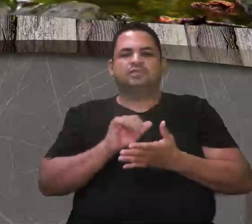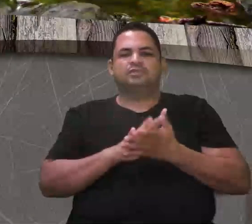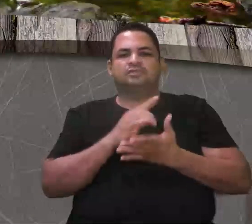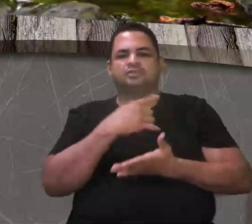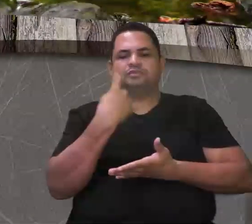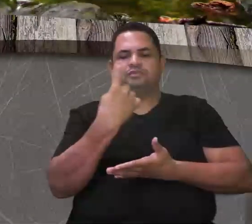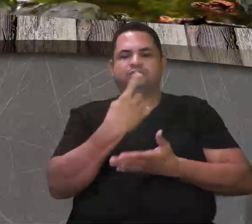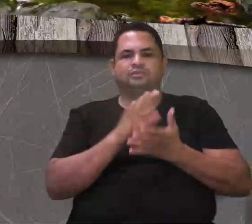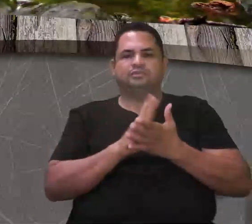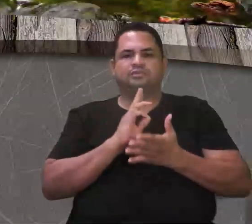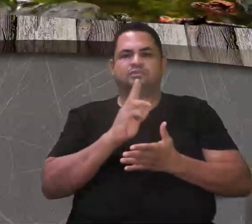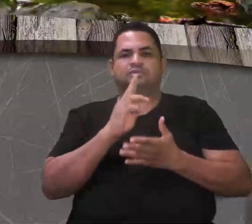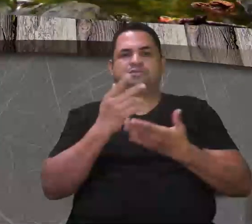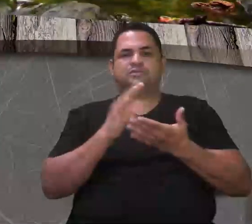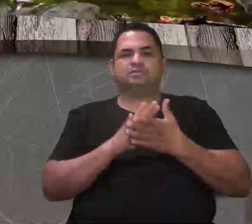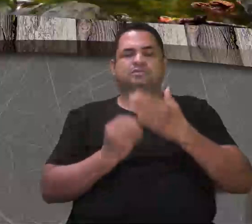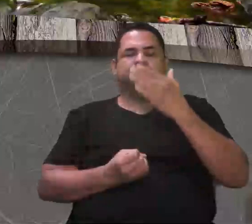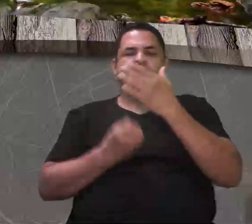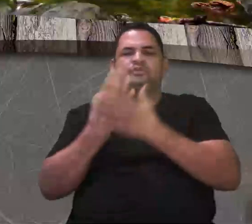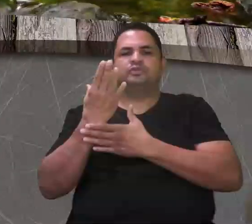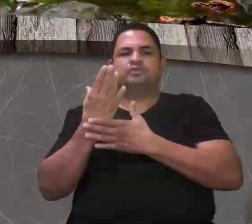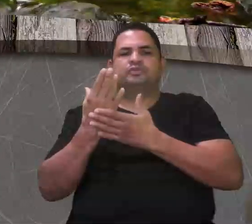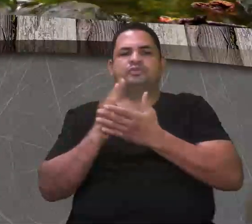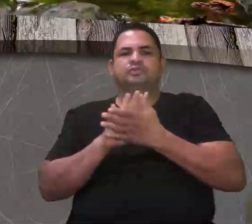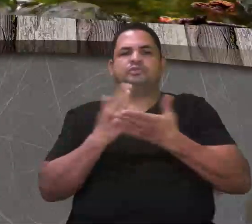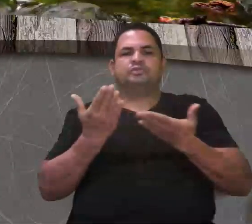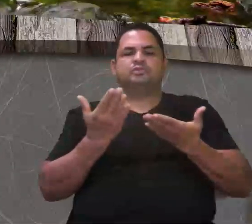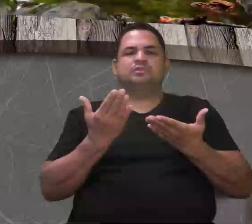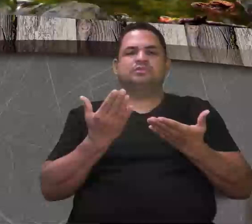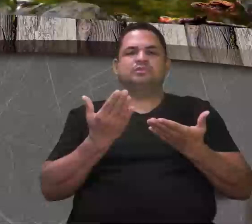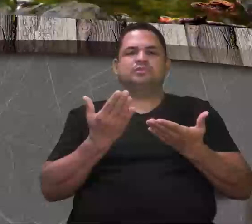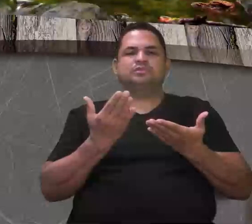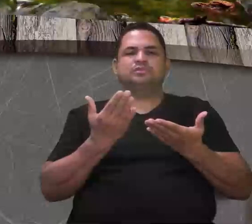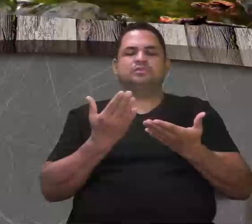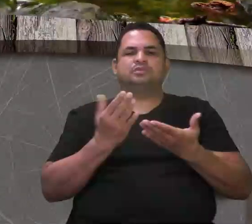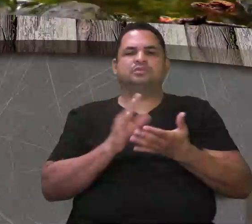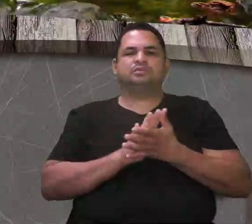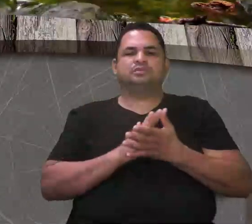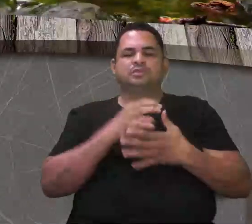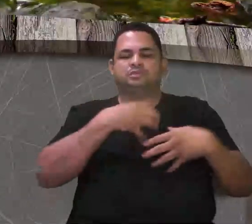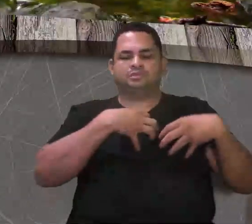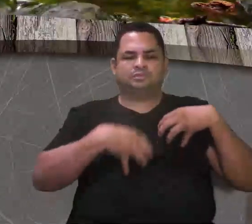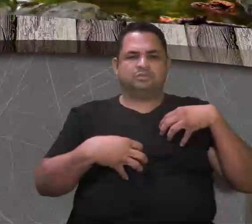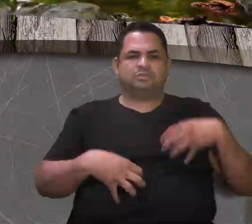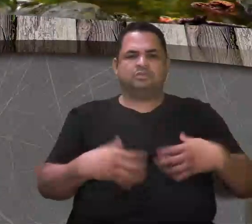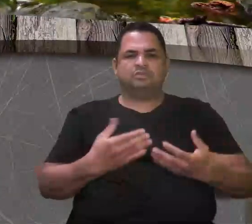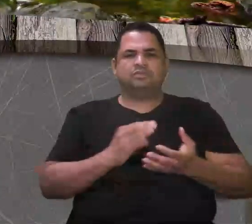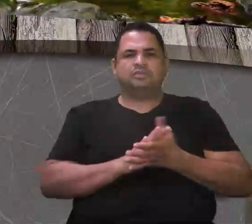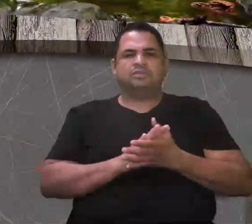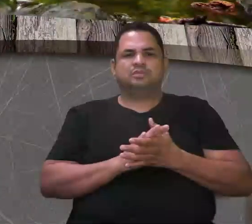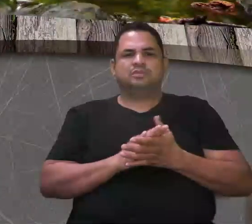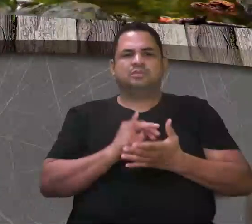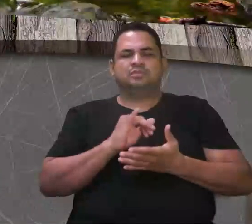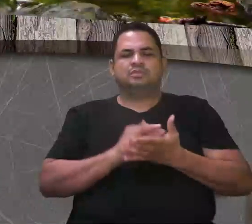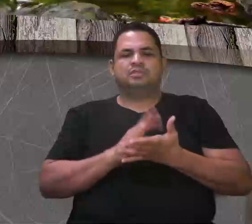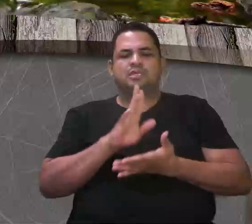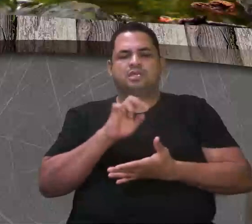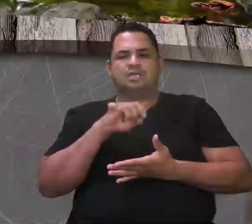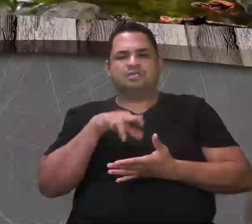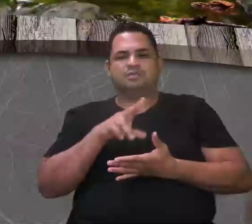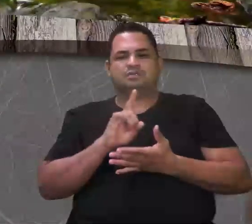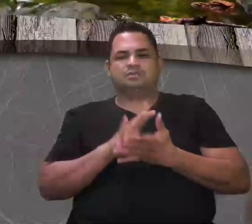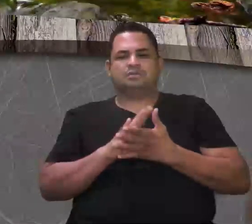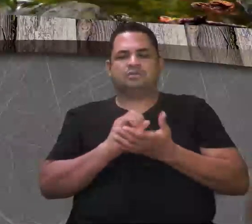falamos também dos processos que derivam, né? Ou que originam esses órgãos. Que é a irradiação